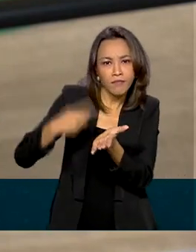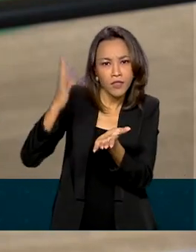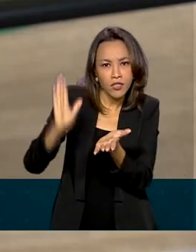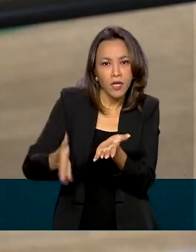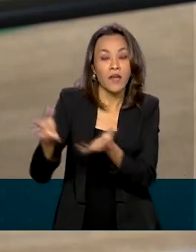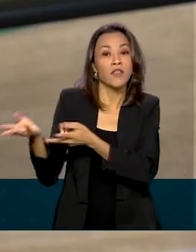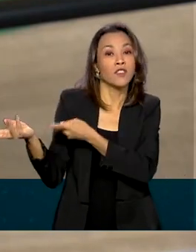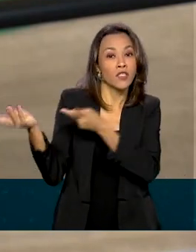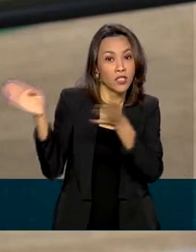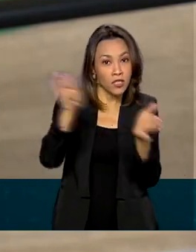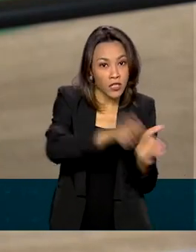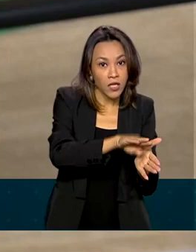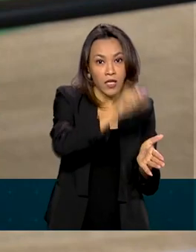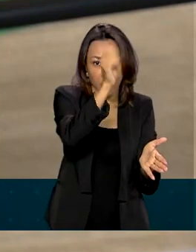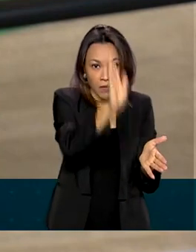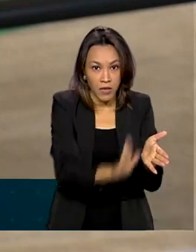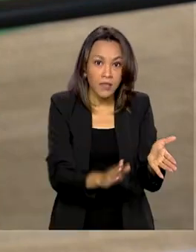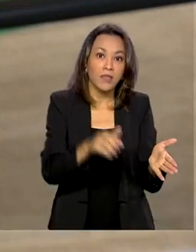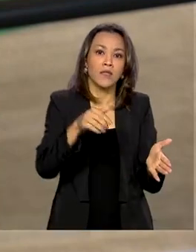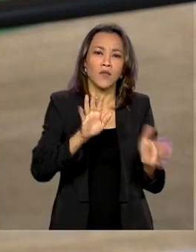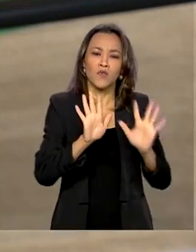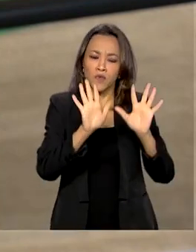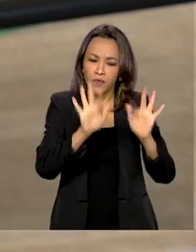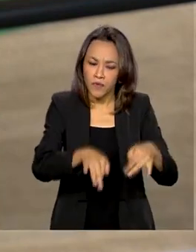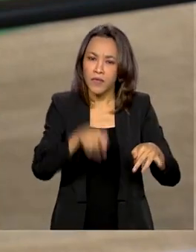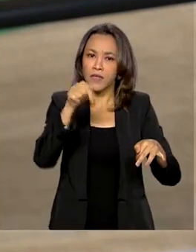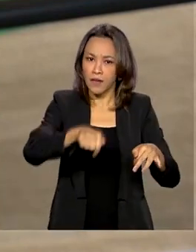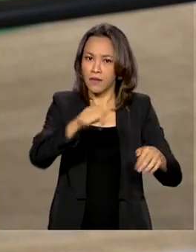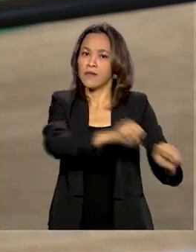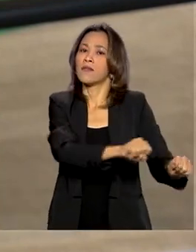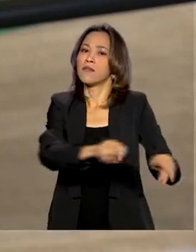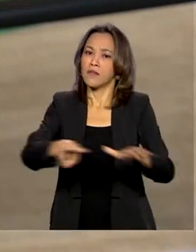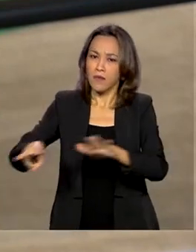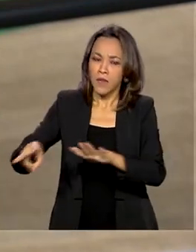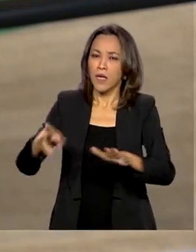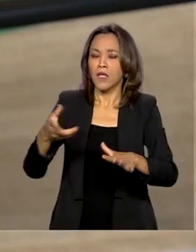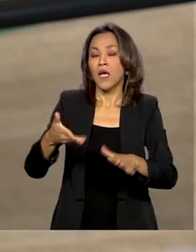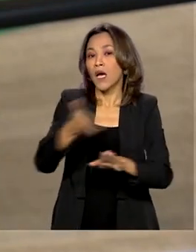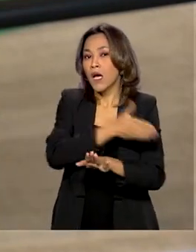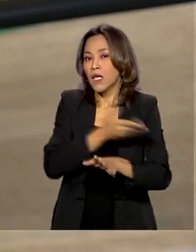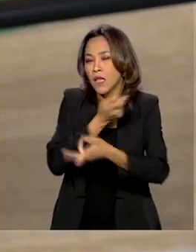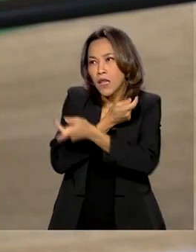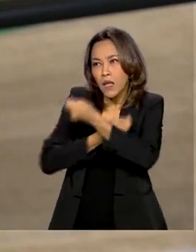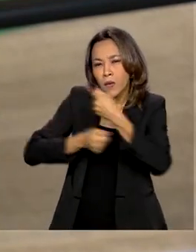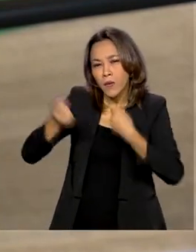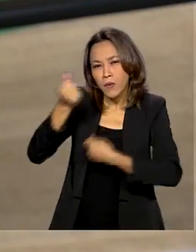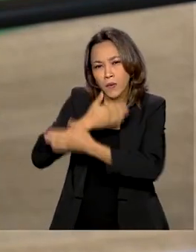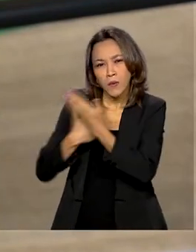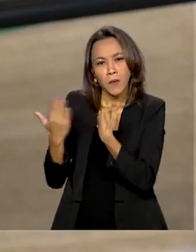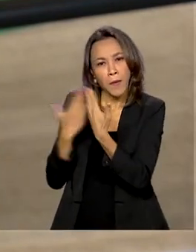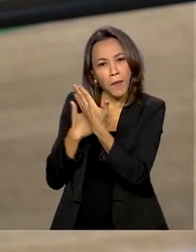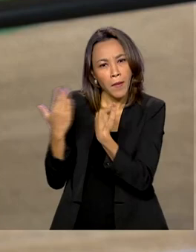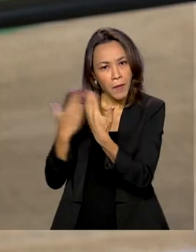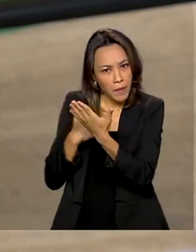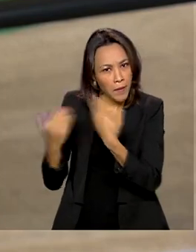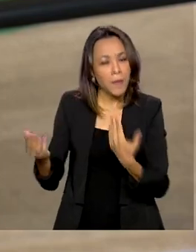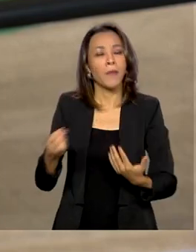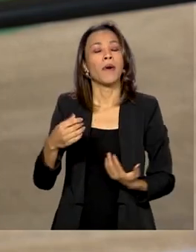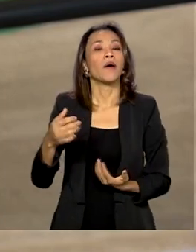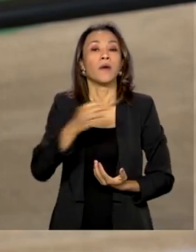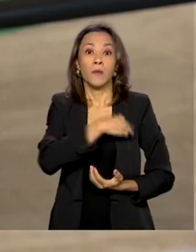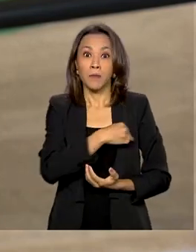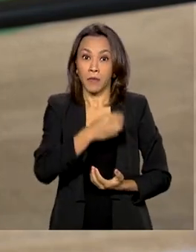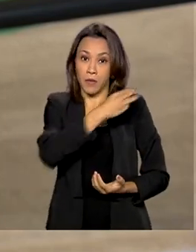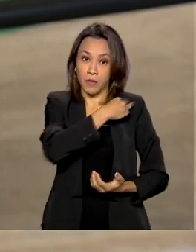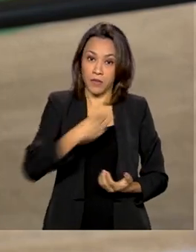chegue aqui ao Brasil no final desta semana, após negociações feitas pelo ministro da Saúde, Eduardo Pazuello, com